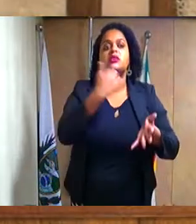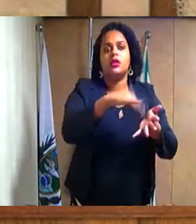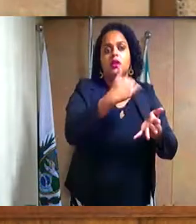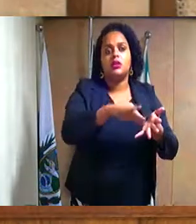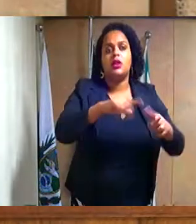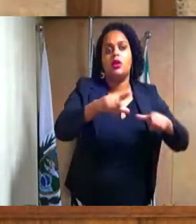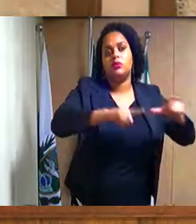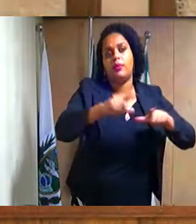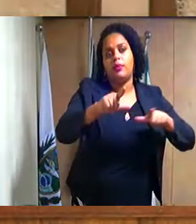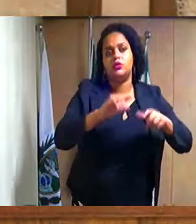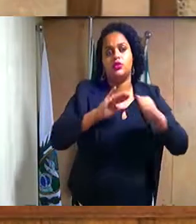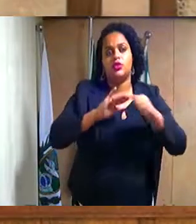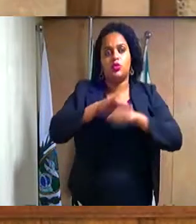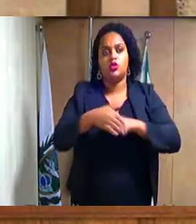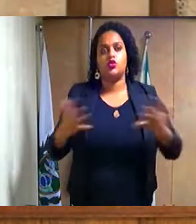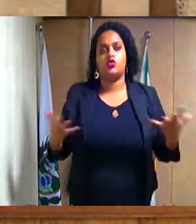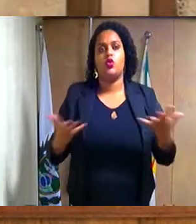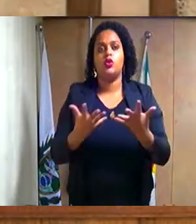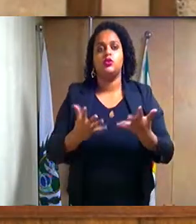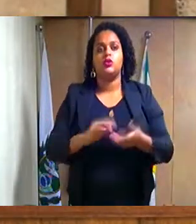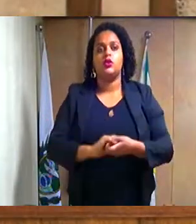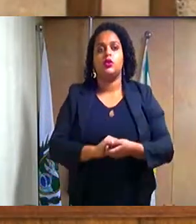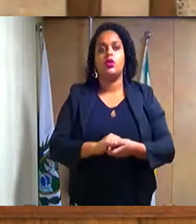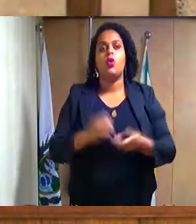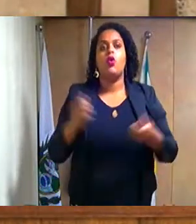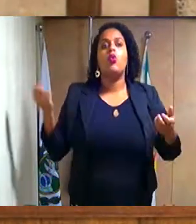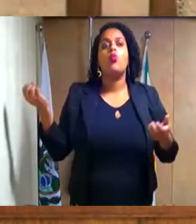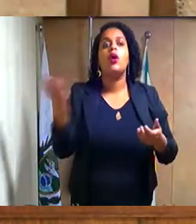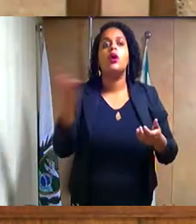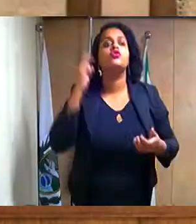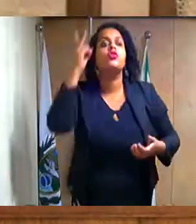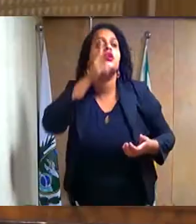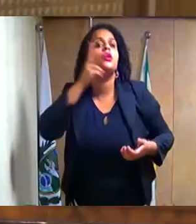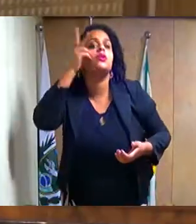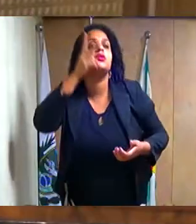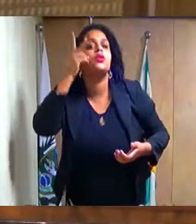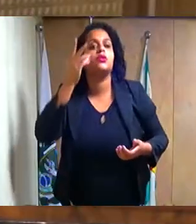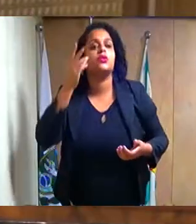secretariar os trabalhos na noite de hoje e fazer a verificação de corre.